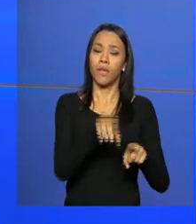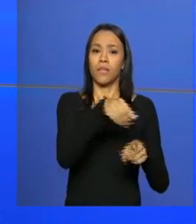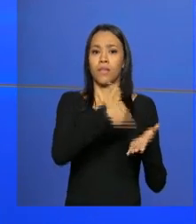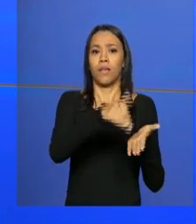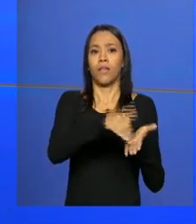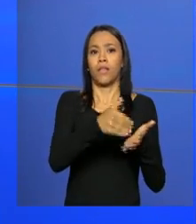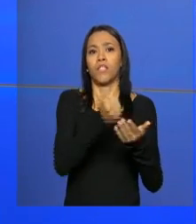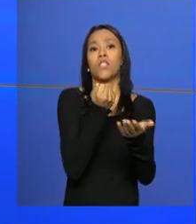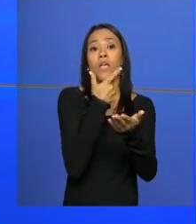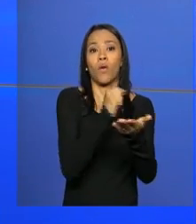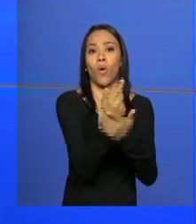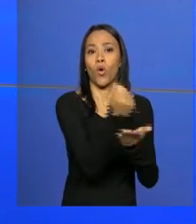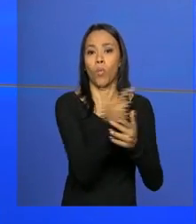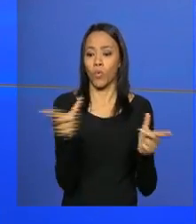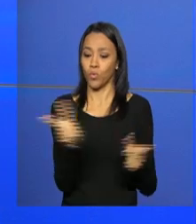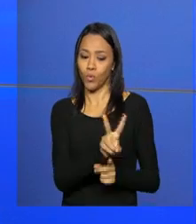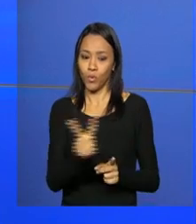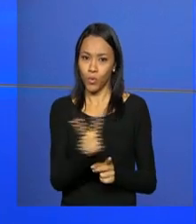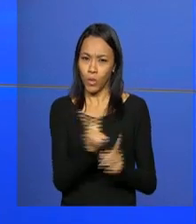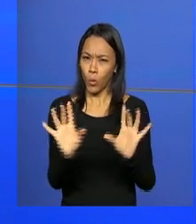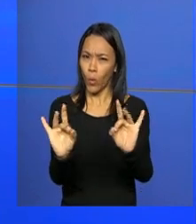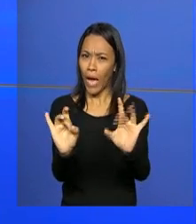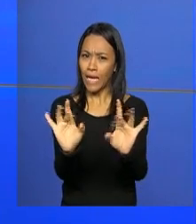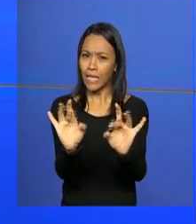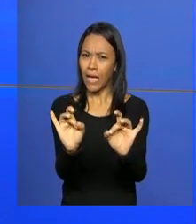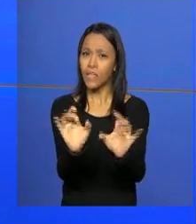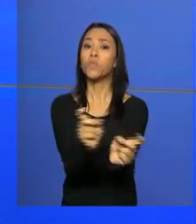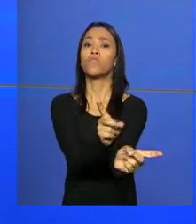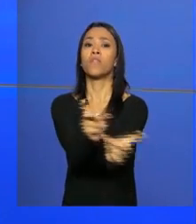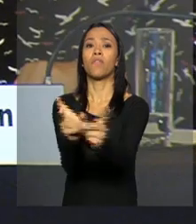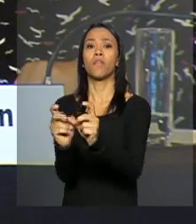segurança e qualidade dos produtos que estão no mercado.